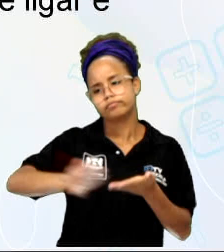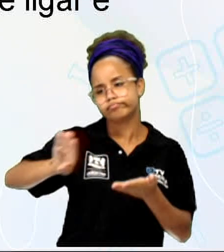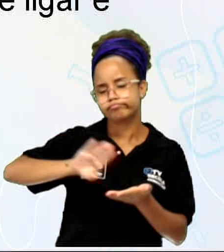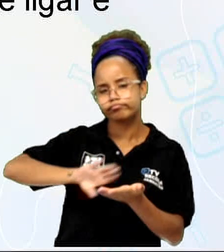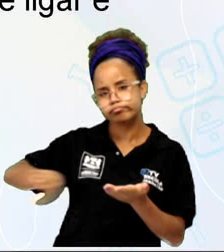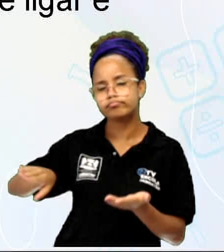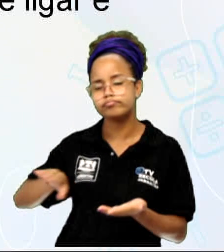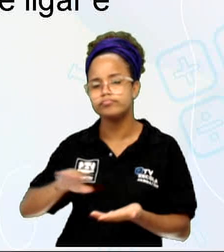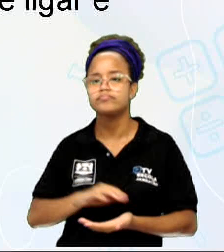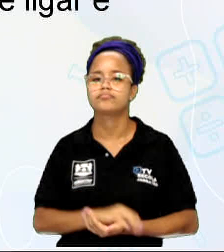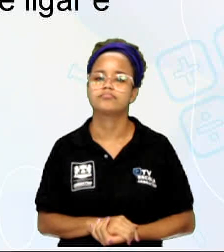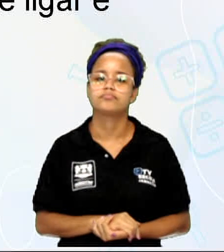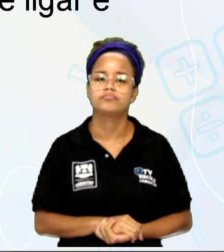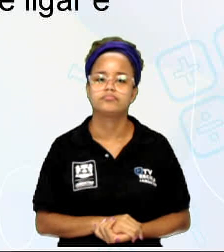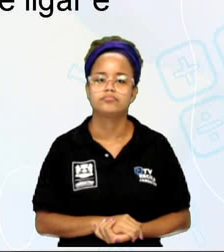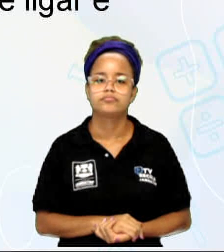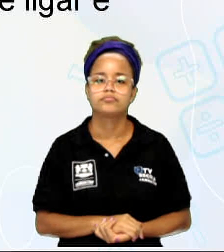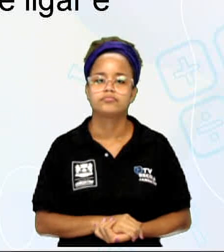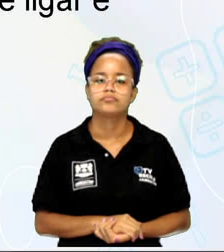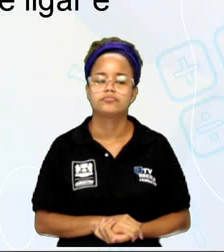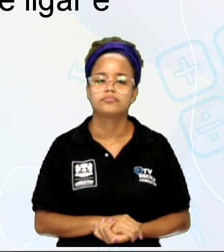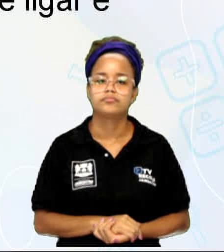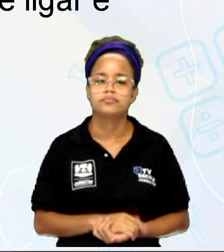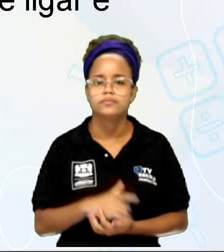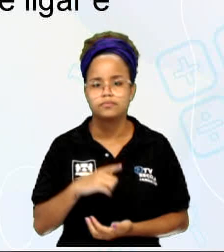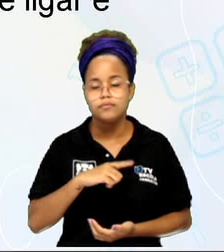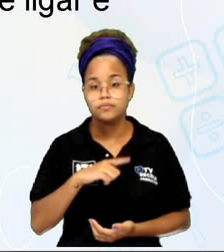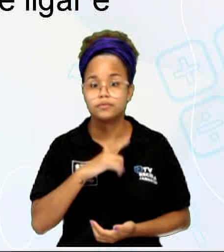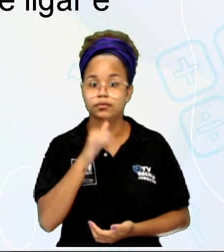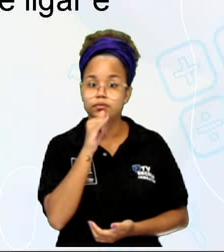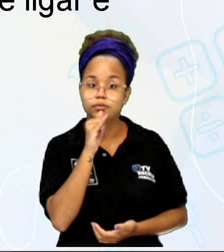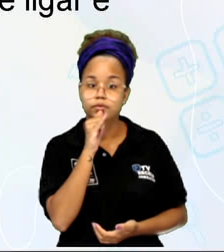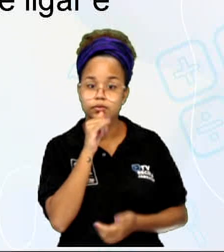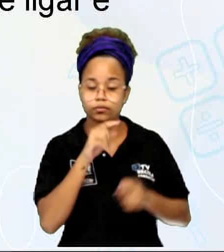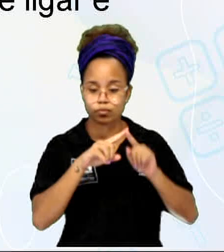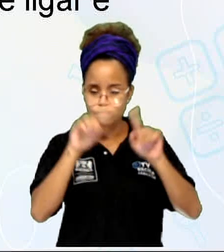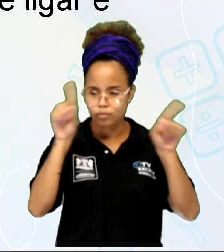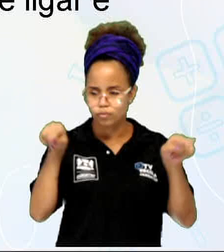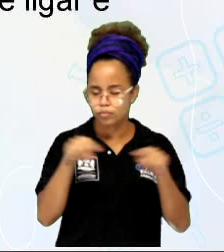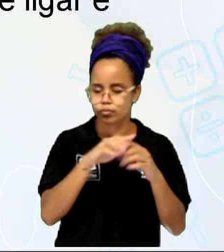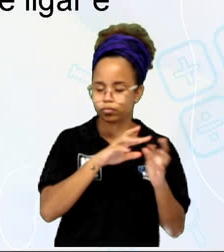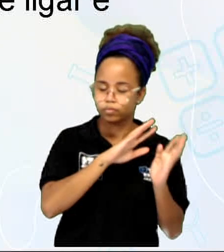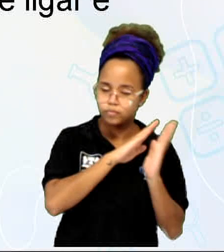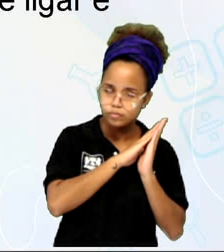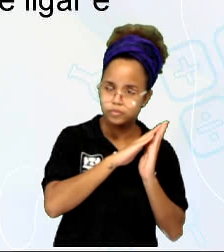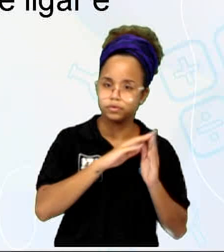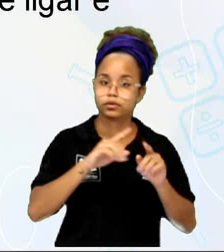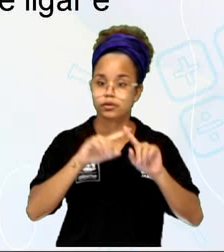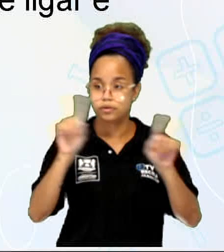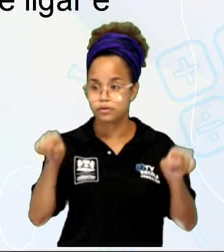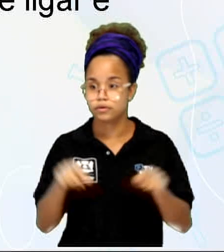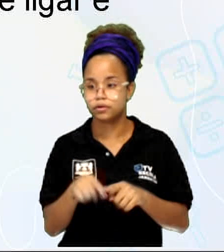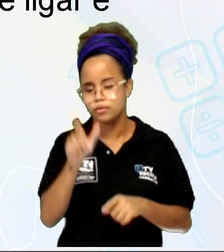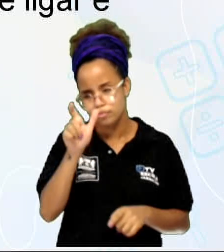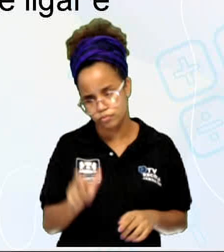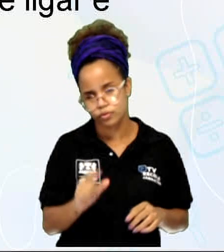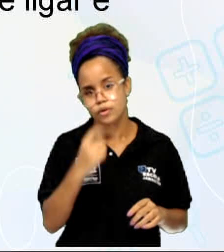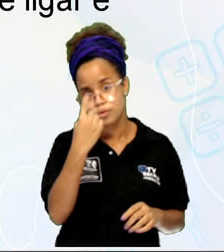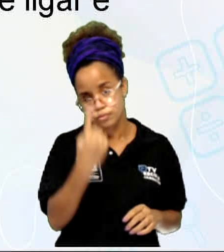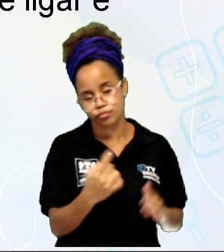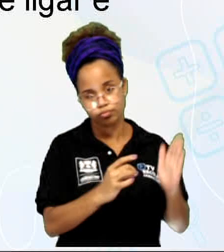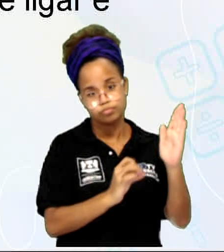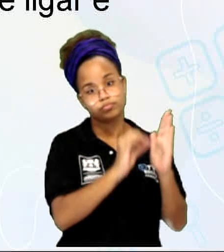Você tem ali, por exemplo, o quarto e a sala vai ser uma sessão, então vai ser um